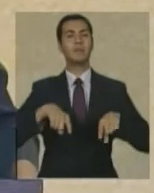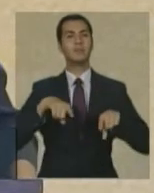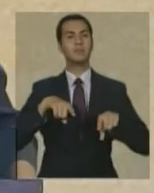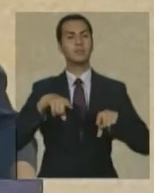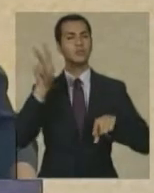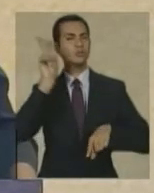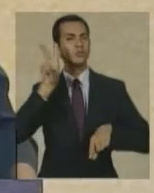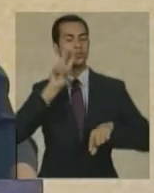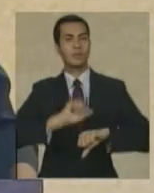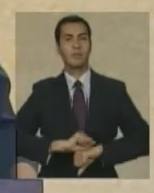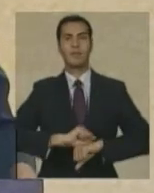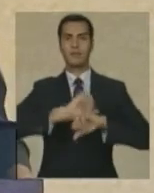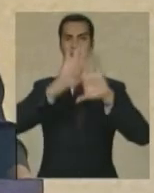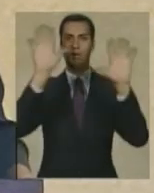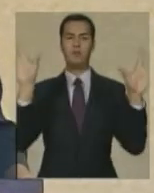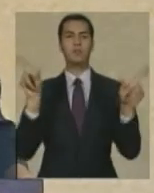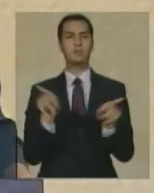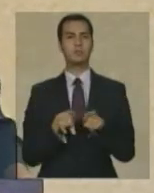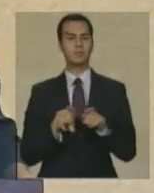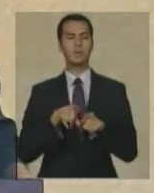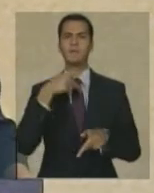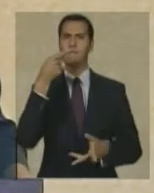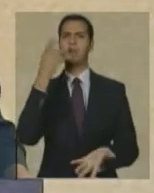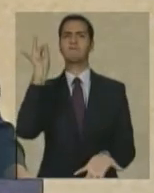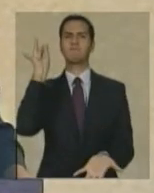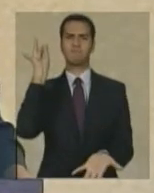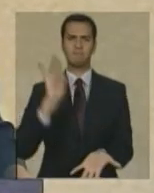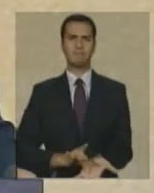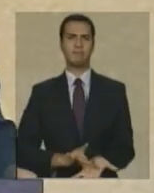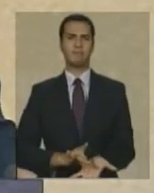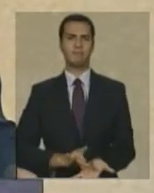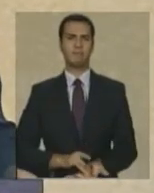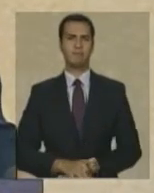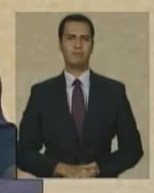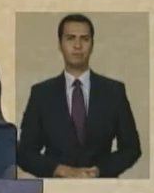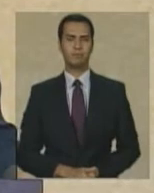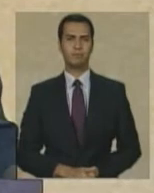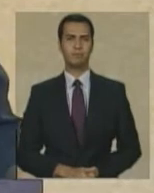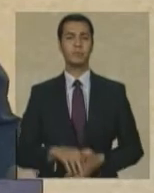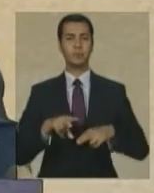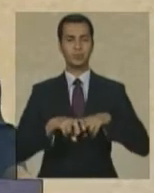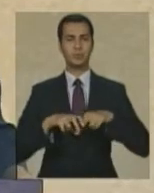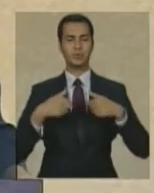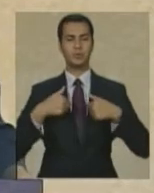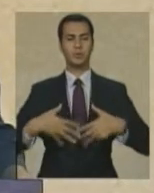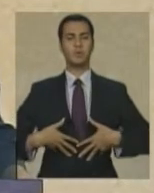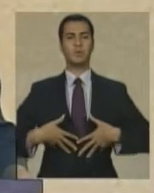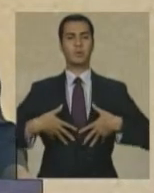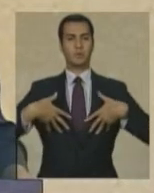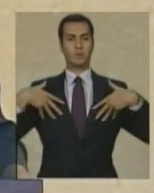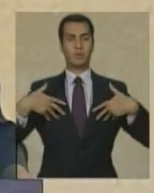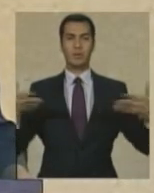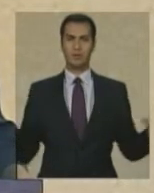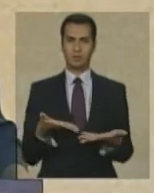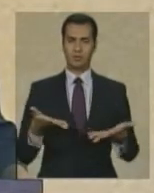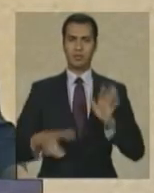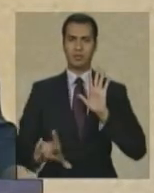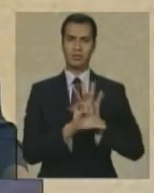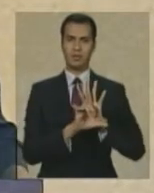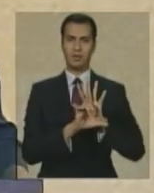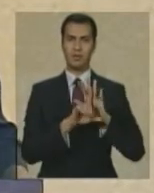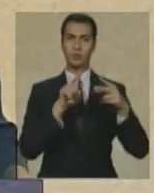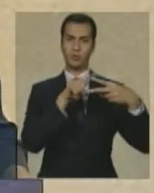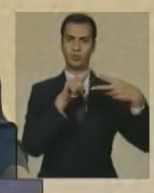celebrar a verdade por isso é grande meu orgulho ao sancionar essas duas